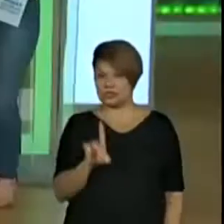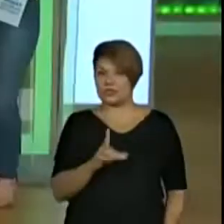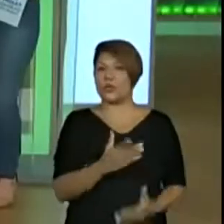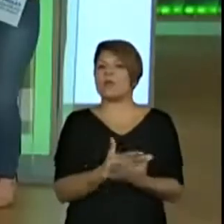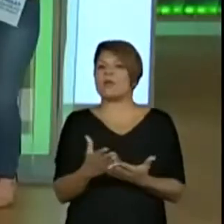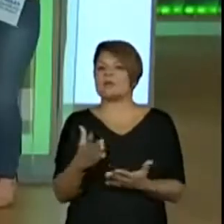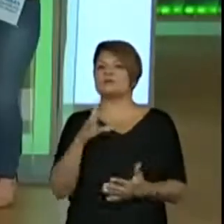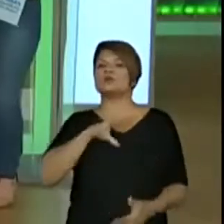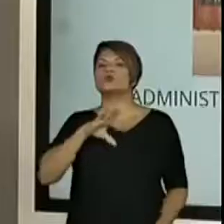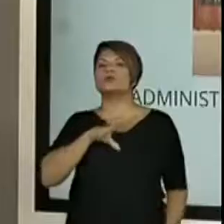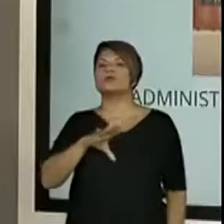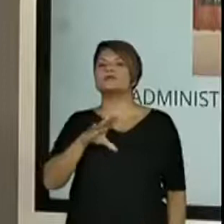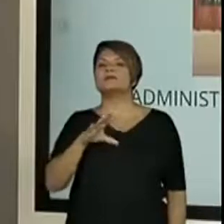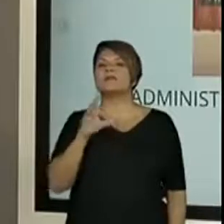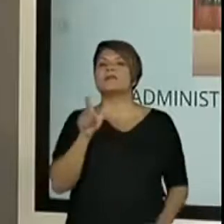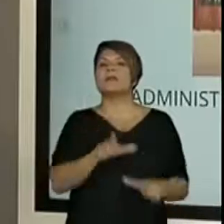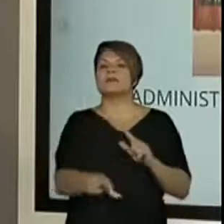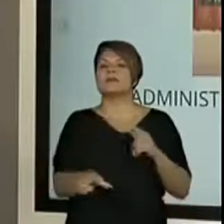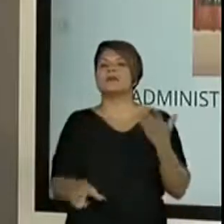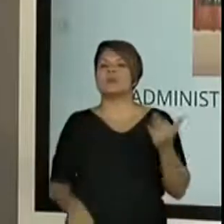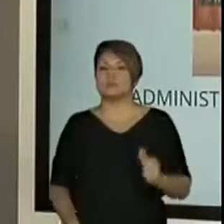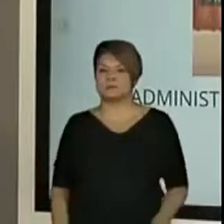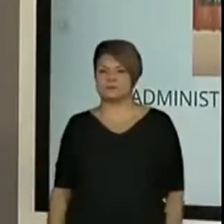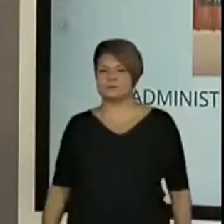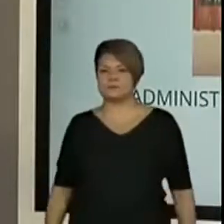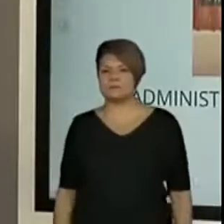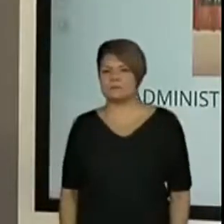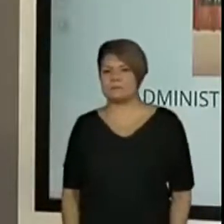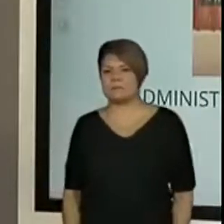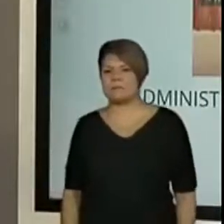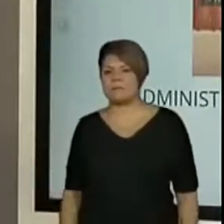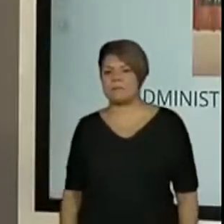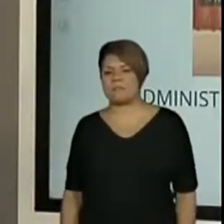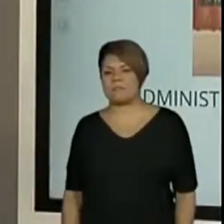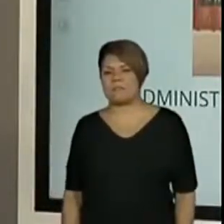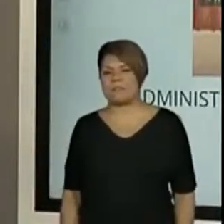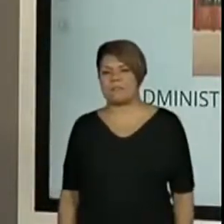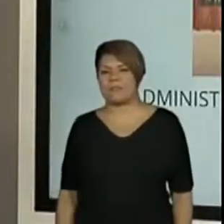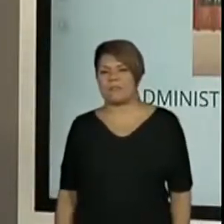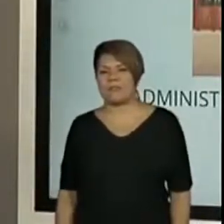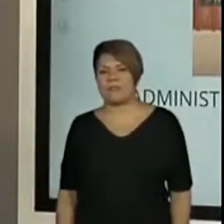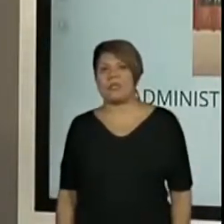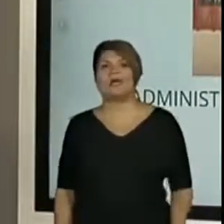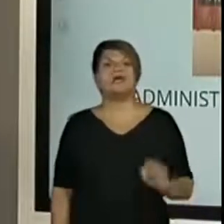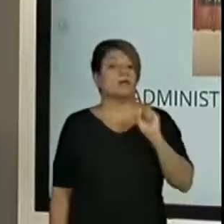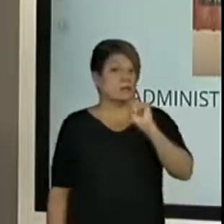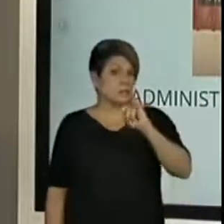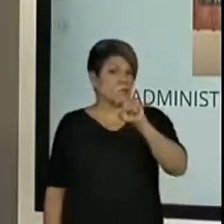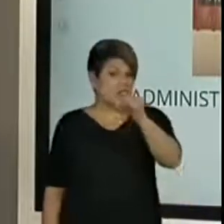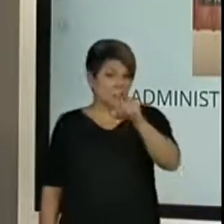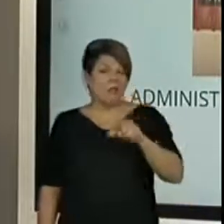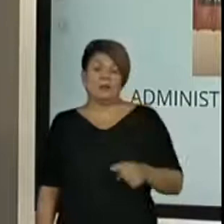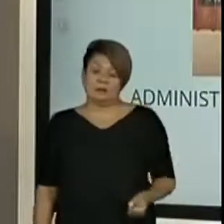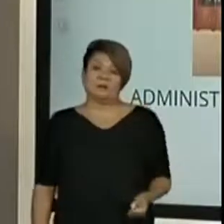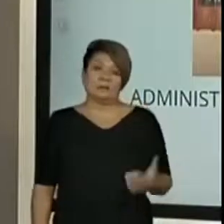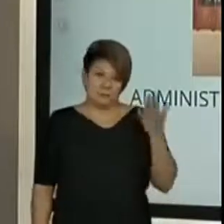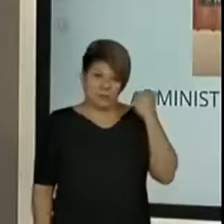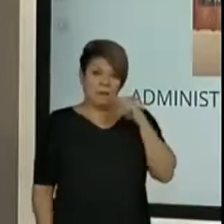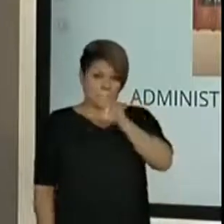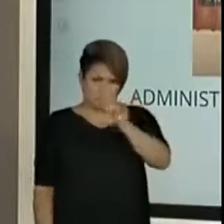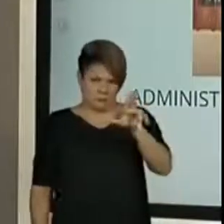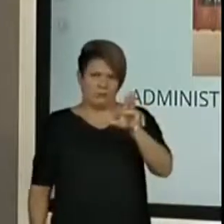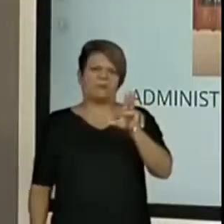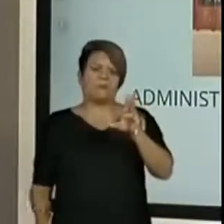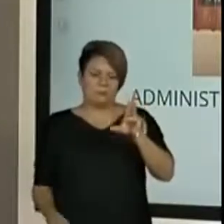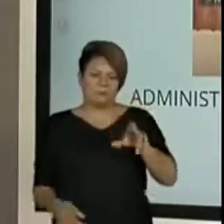As crianças conseguem colocar aí no chat a letra que começa diretor? E se você também souber o nome do diretor da sua